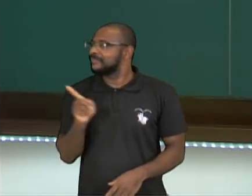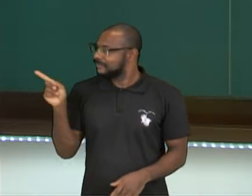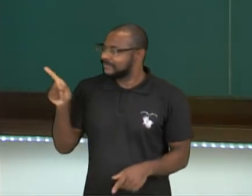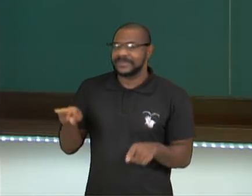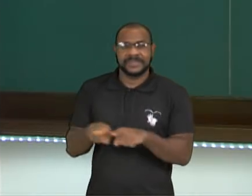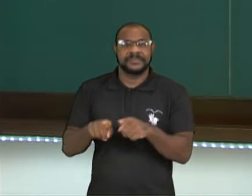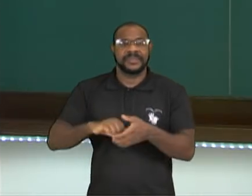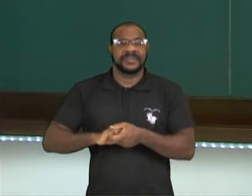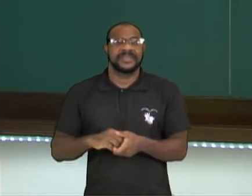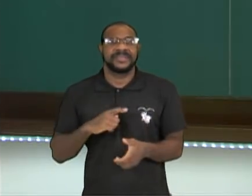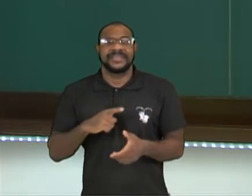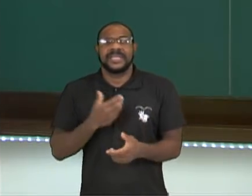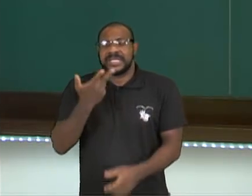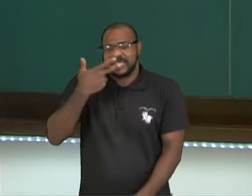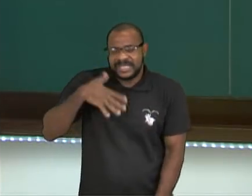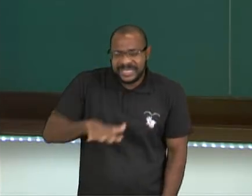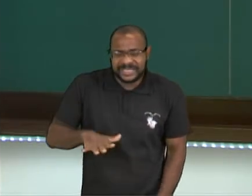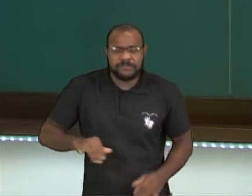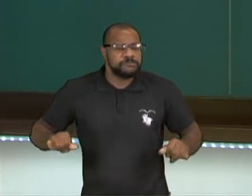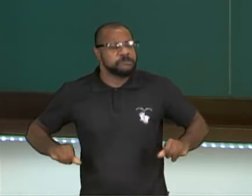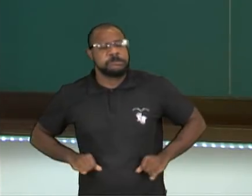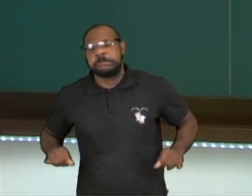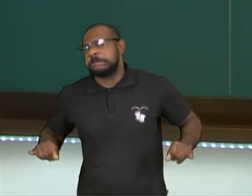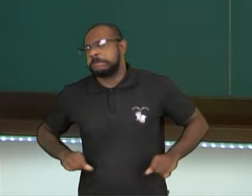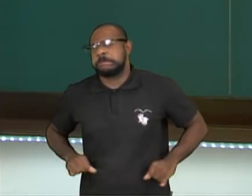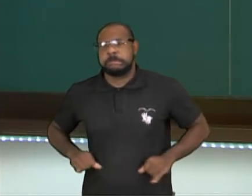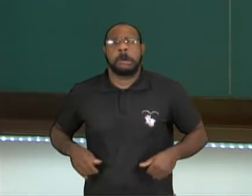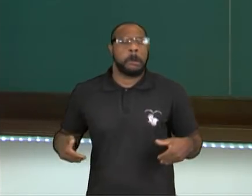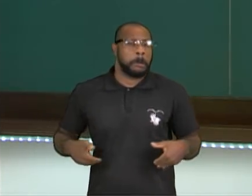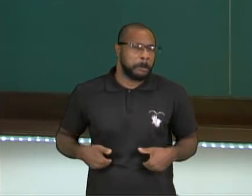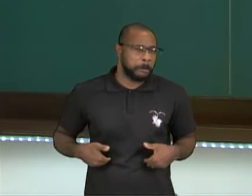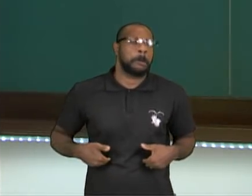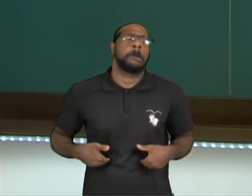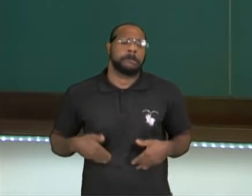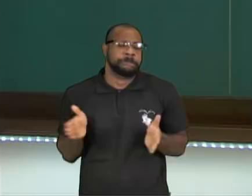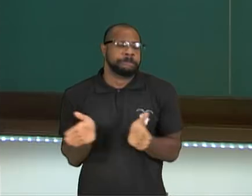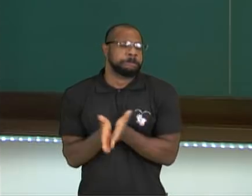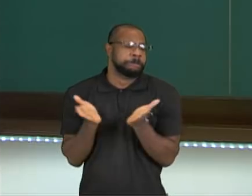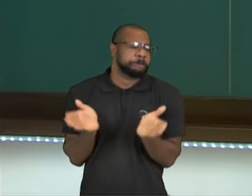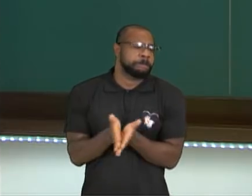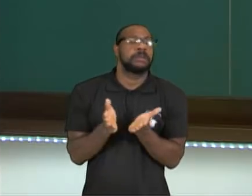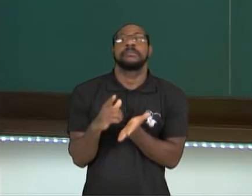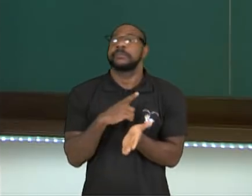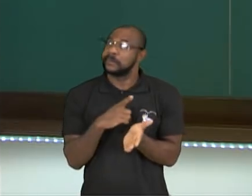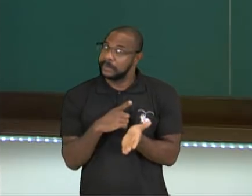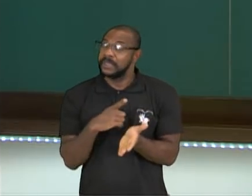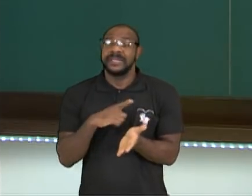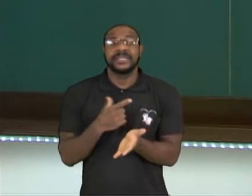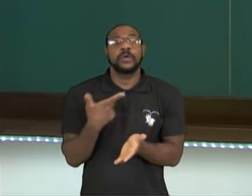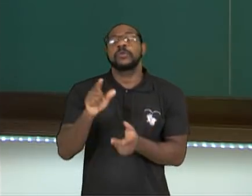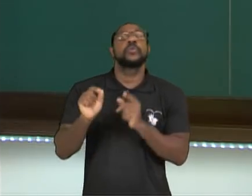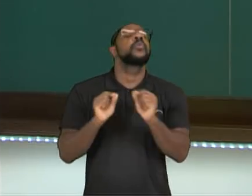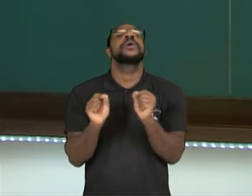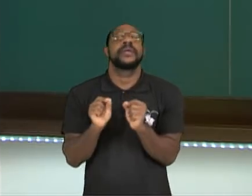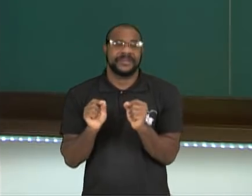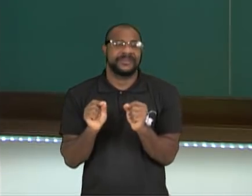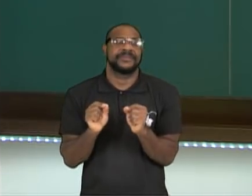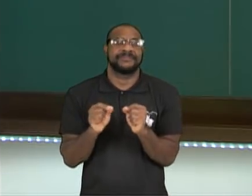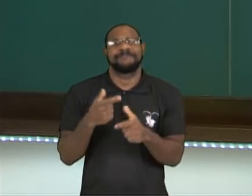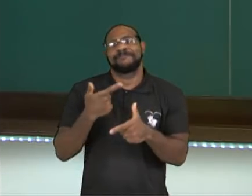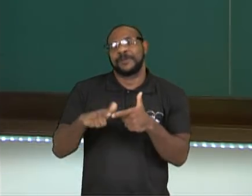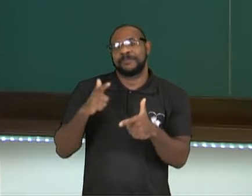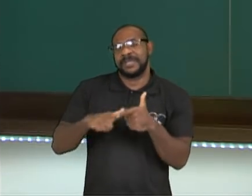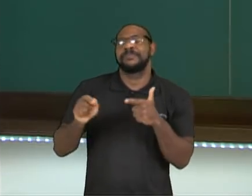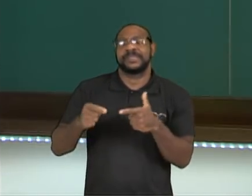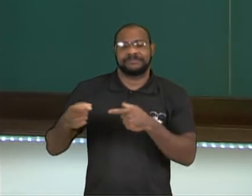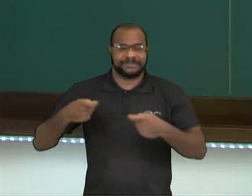da África e que as crianças, além de sofrer com fome, com a miséria, ainda tem toda a questão dos conflitos